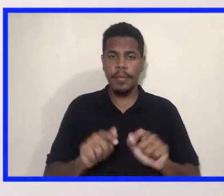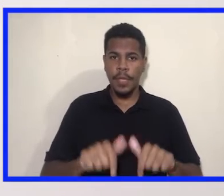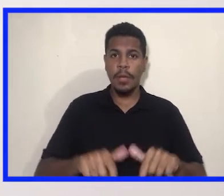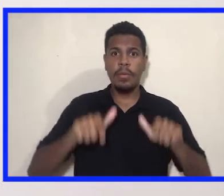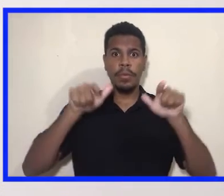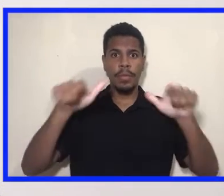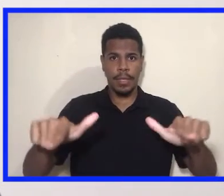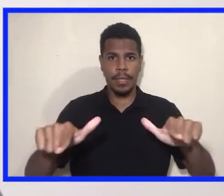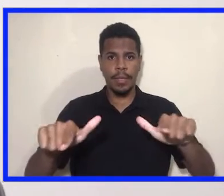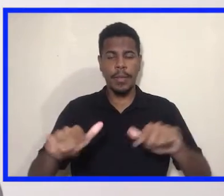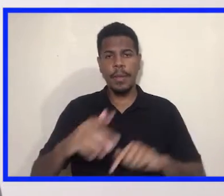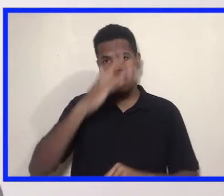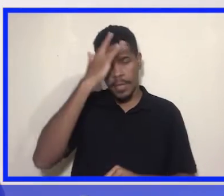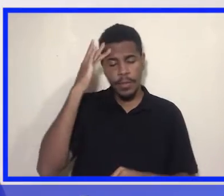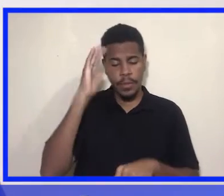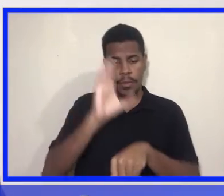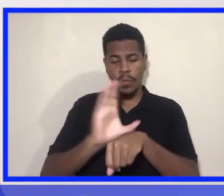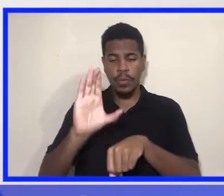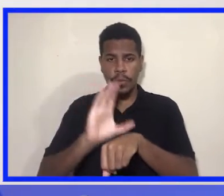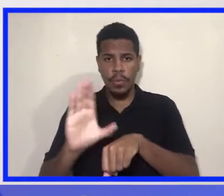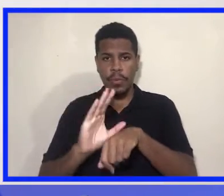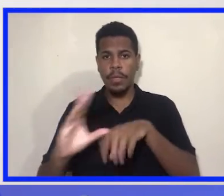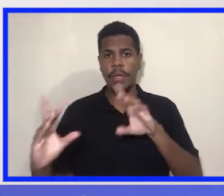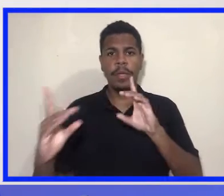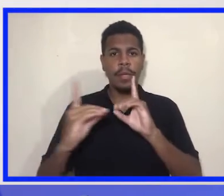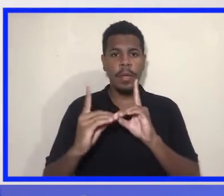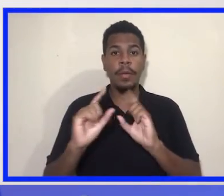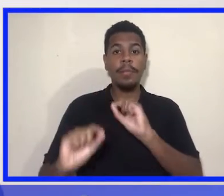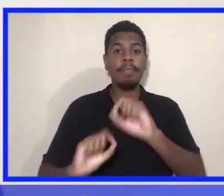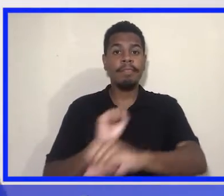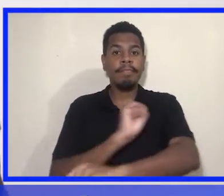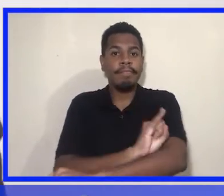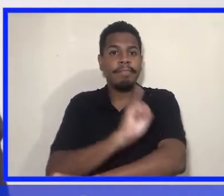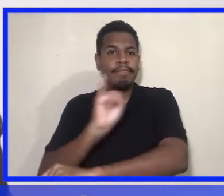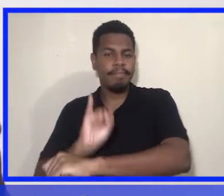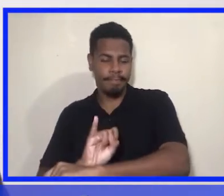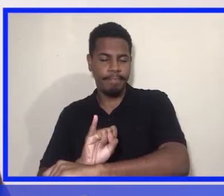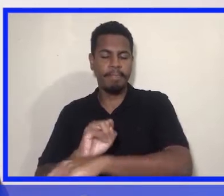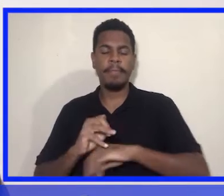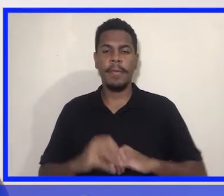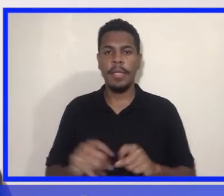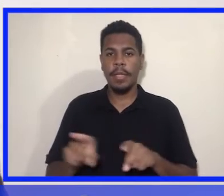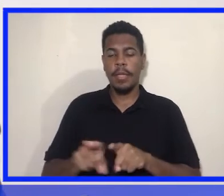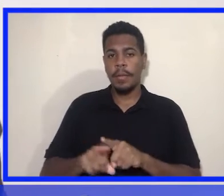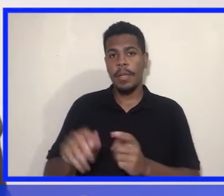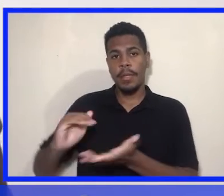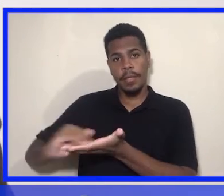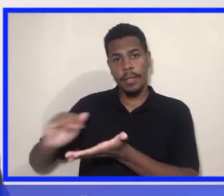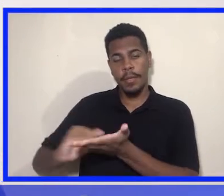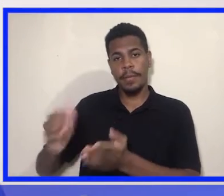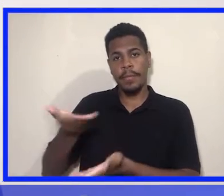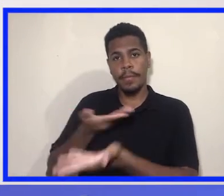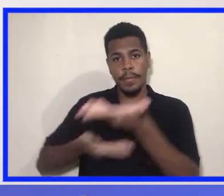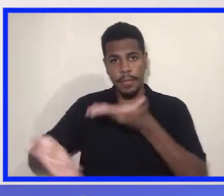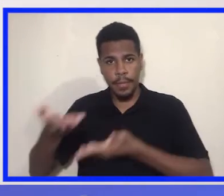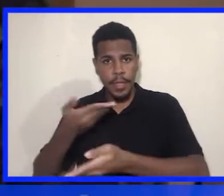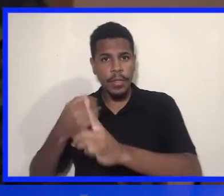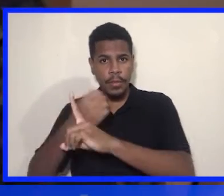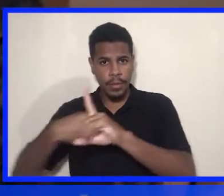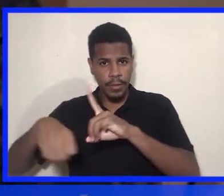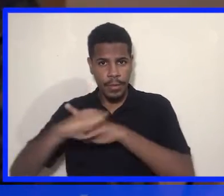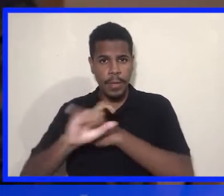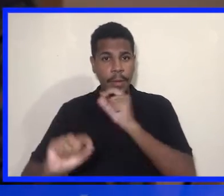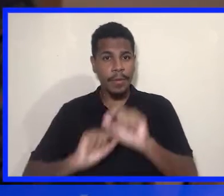certificados do curso de excelência no atendimento realizado pelo SESI e Senai com a Secretaria de Assistência Social.